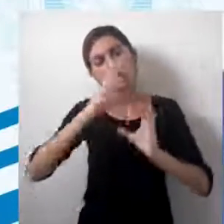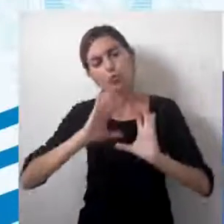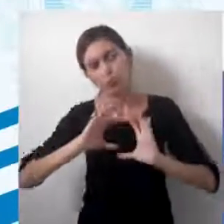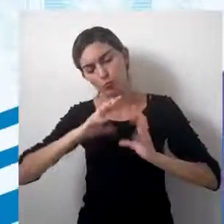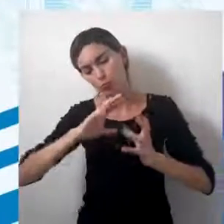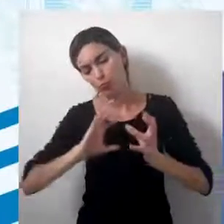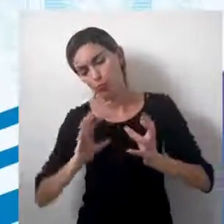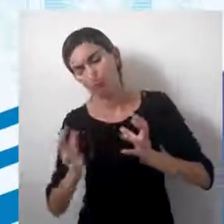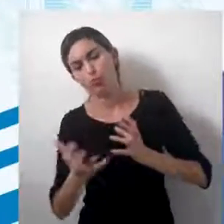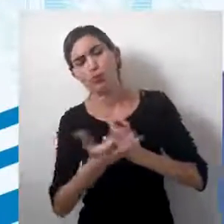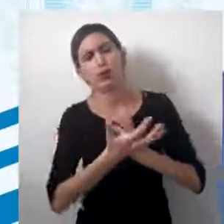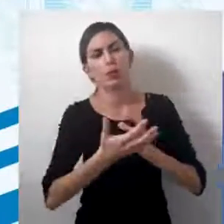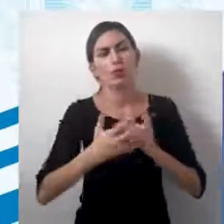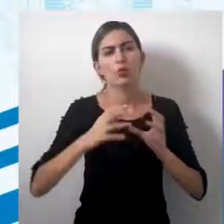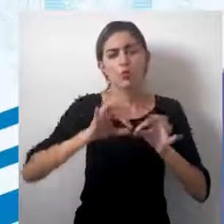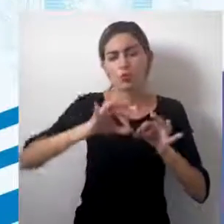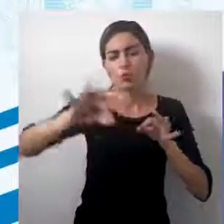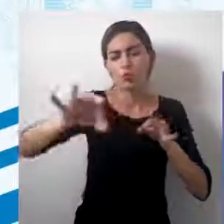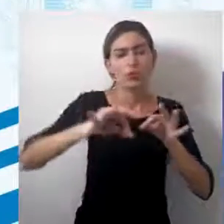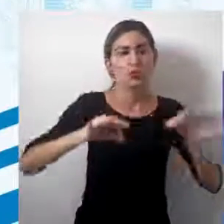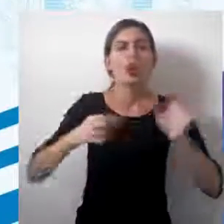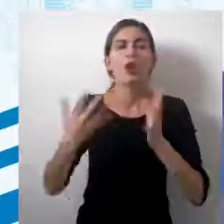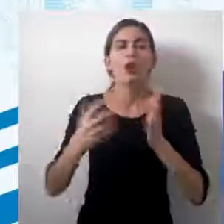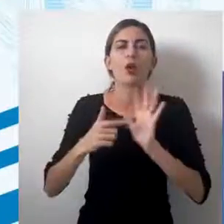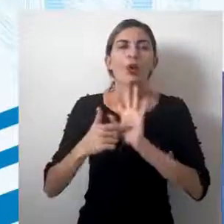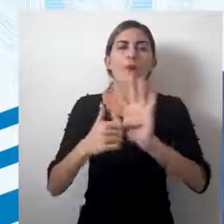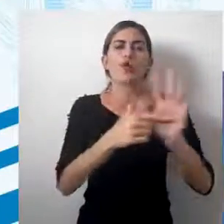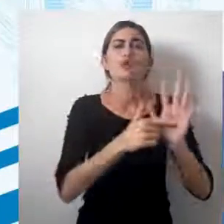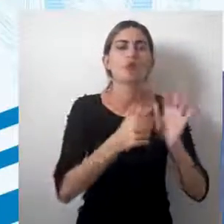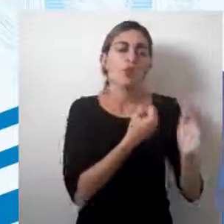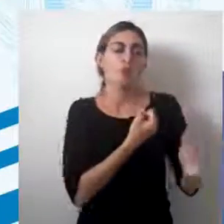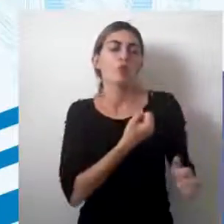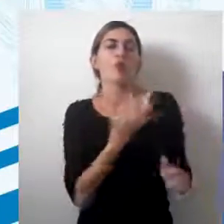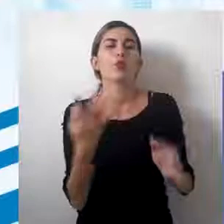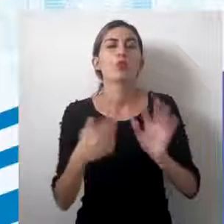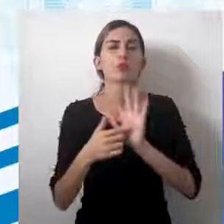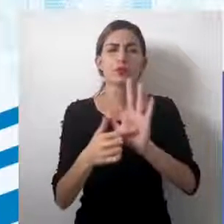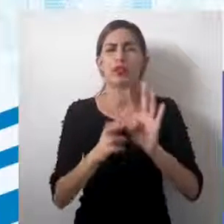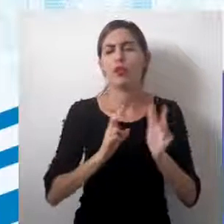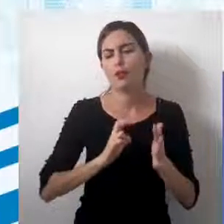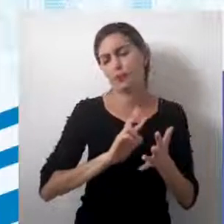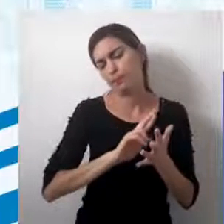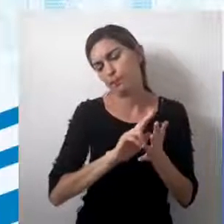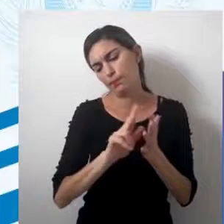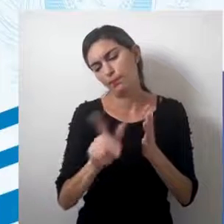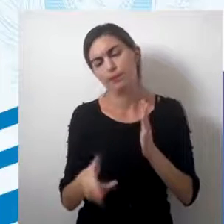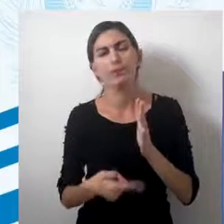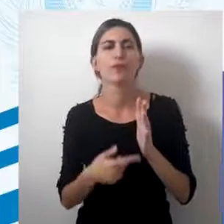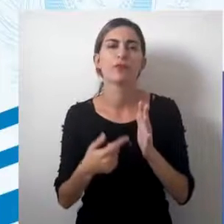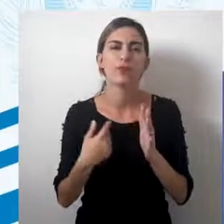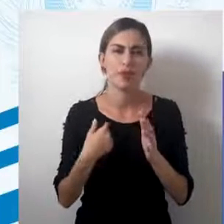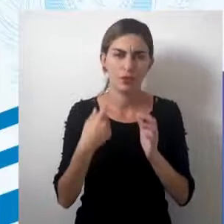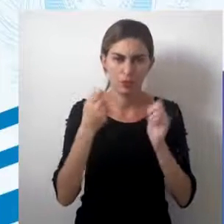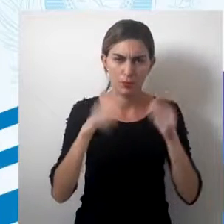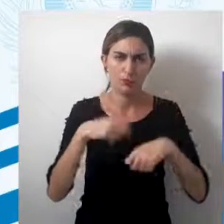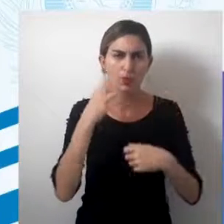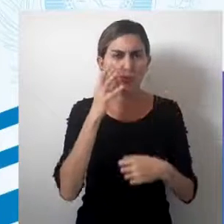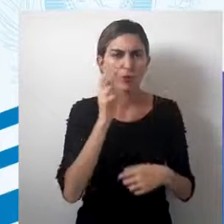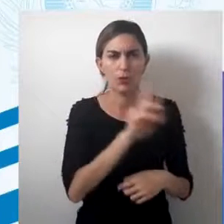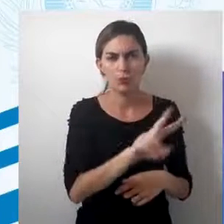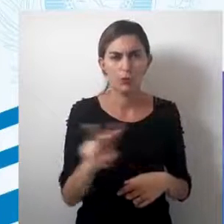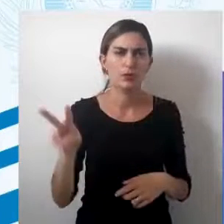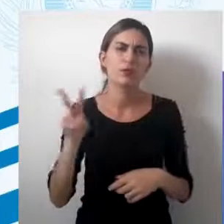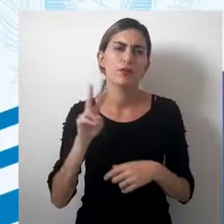assumem o tamanho proporcional ao dado que se quer mostrar. Então, gente tem vários elementos aí, conforme a gente pode